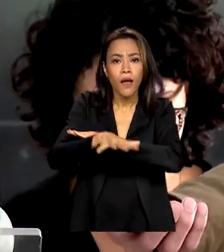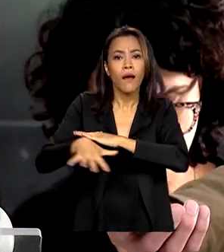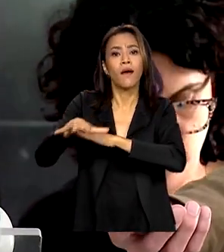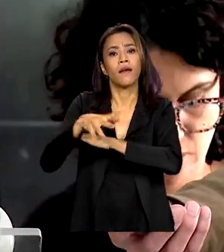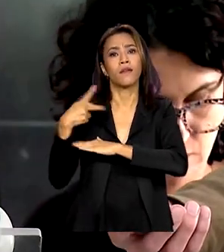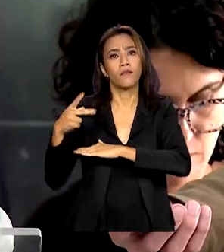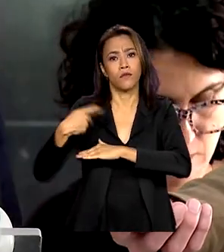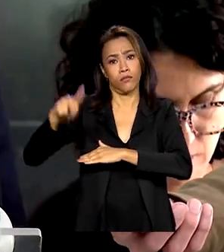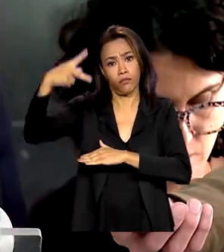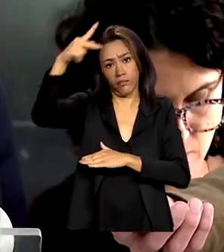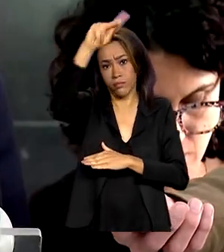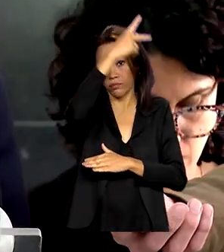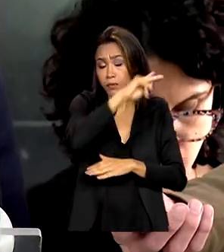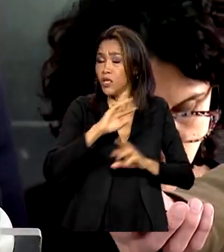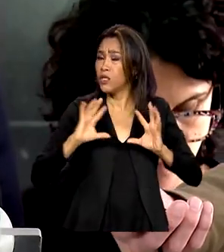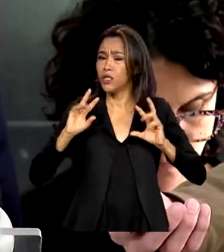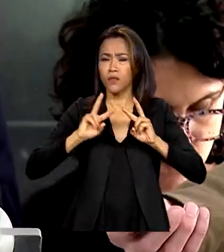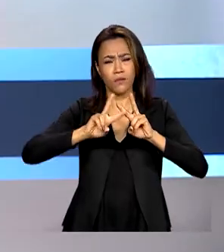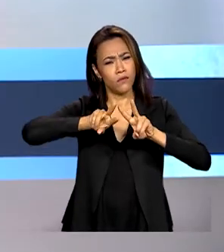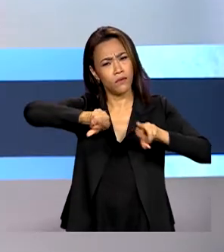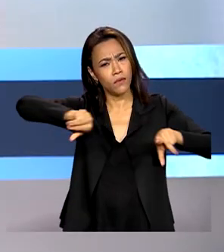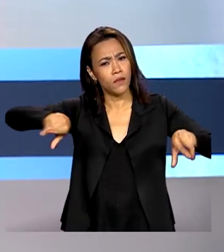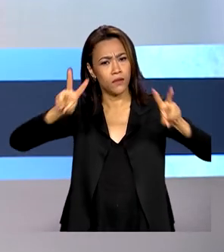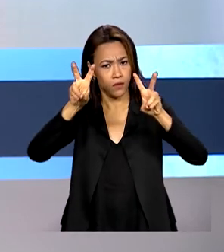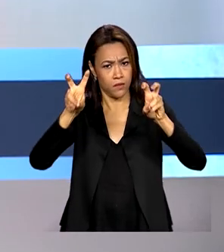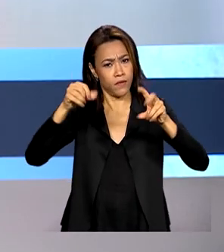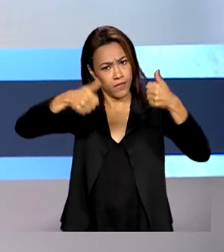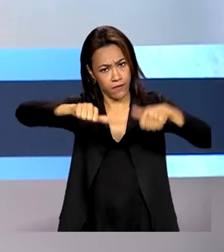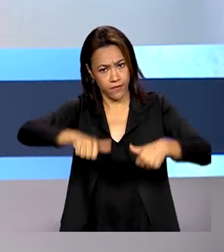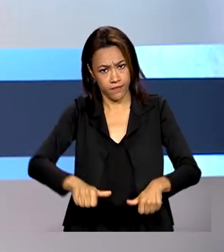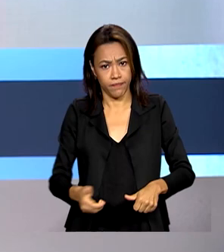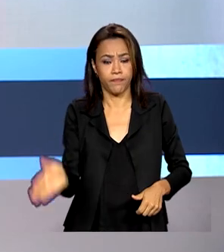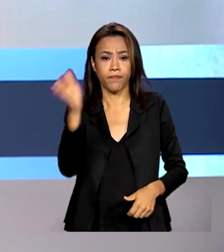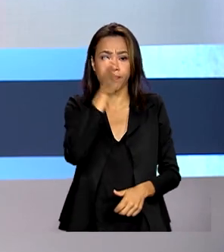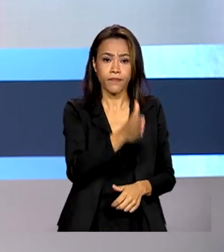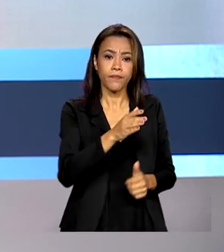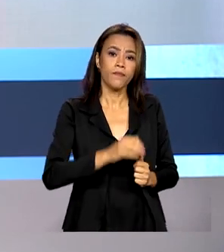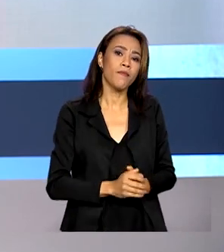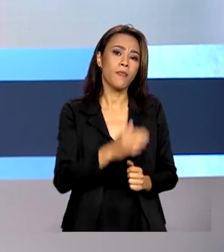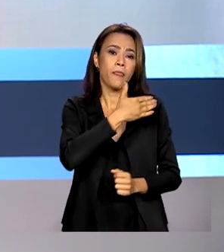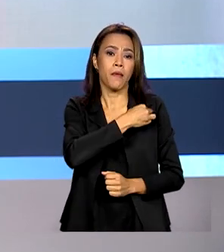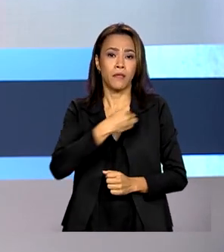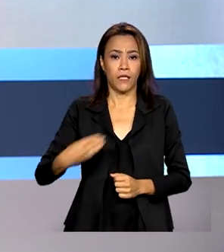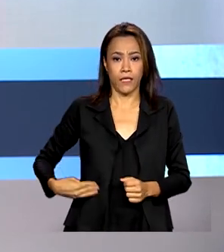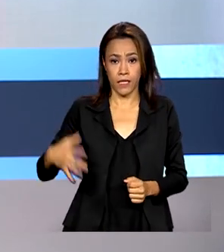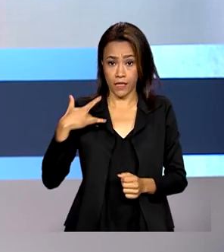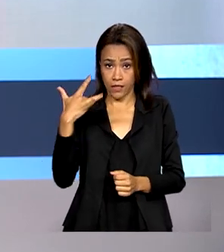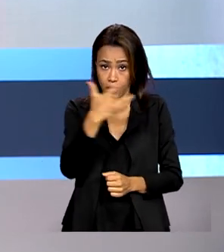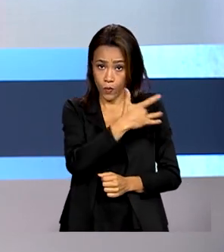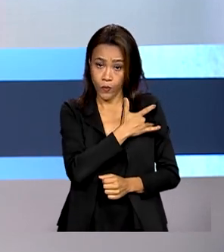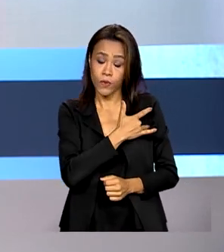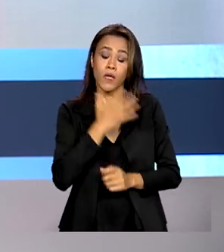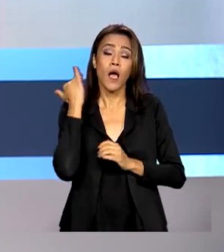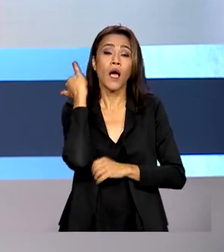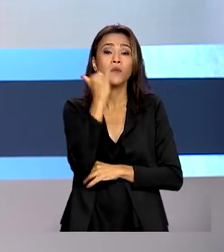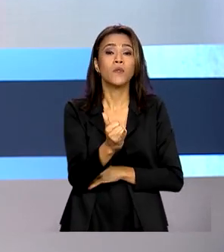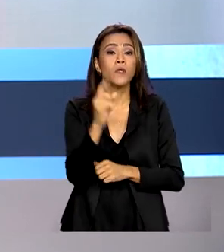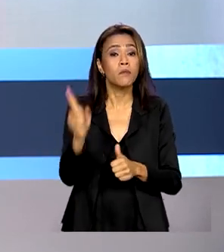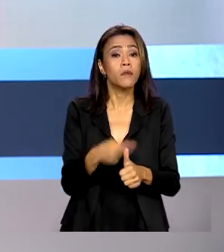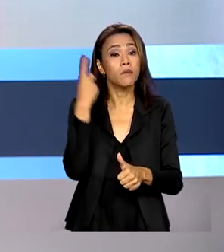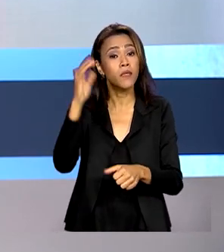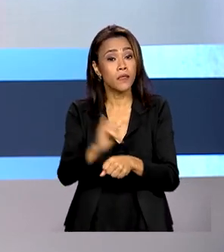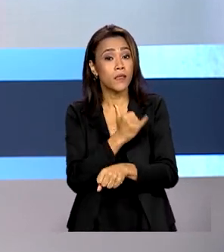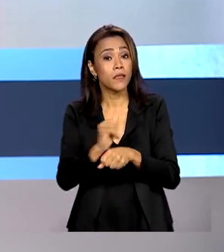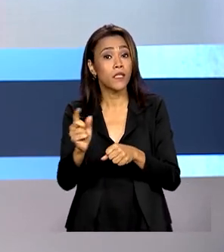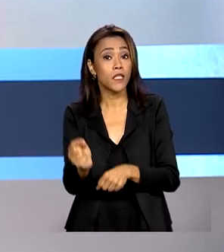tratados e analisados pela equipe de governo. A ministra da Saúde anunciou as primeiras medidas como inclusão da